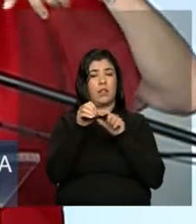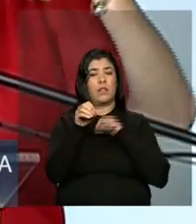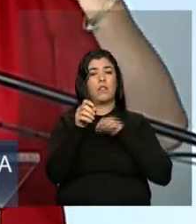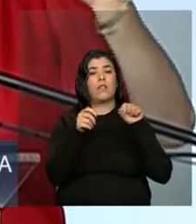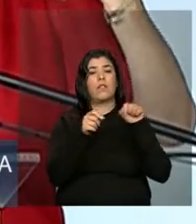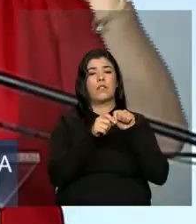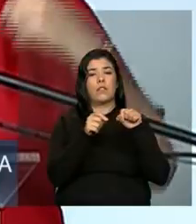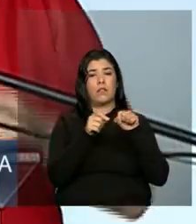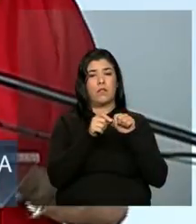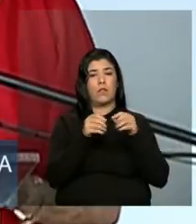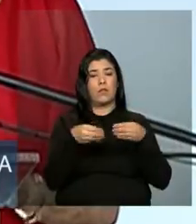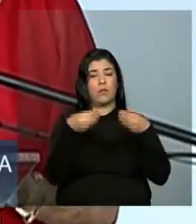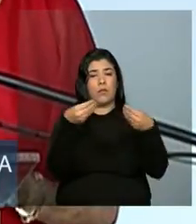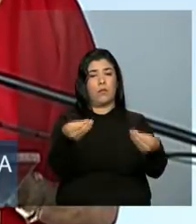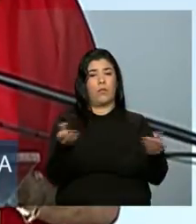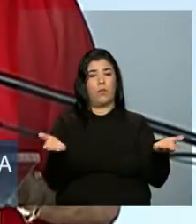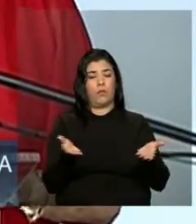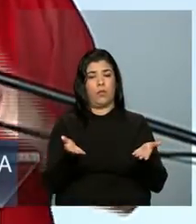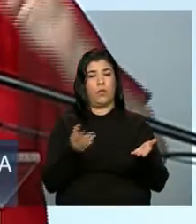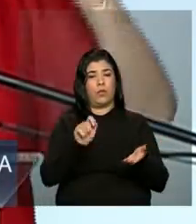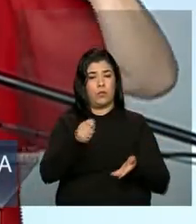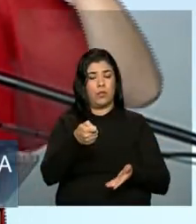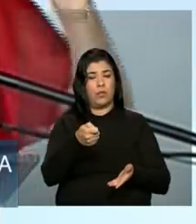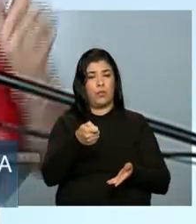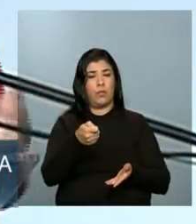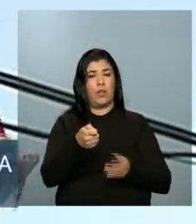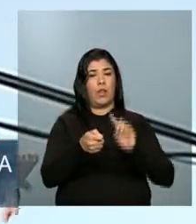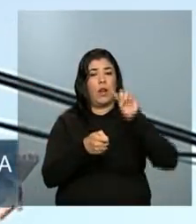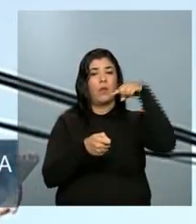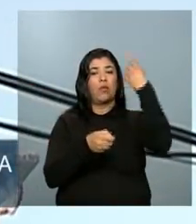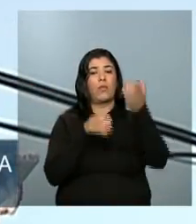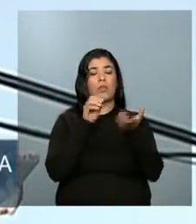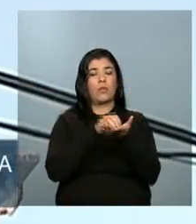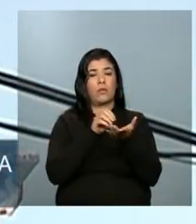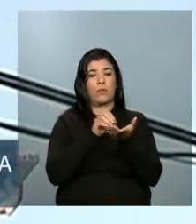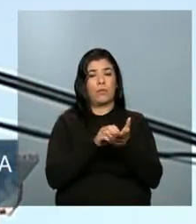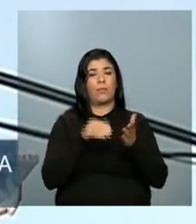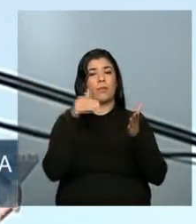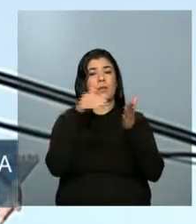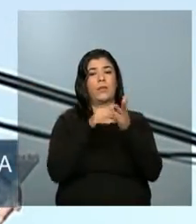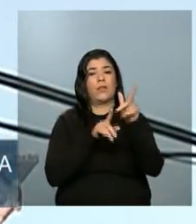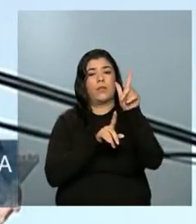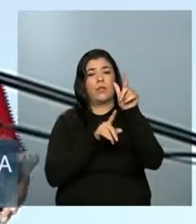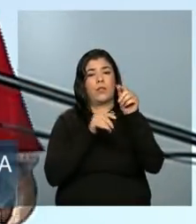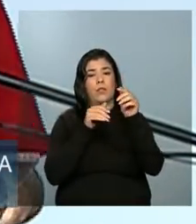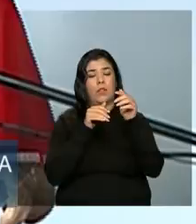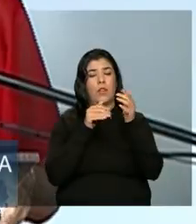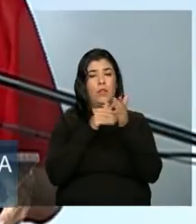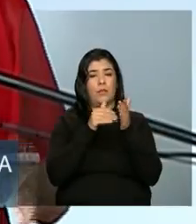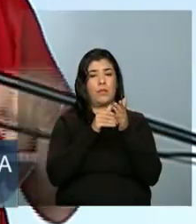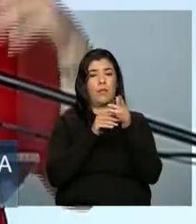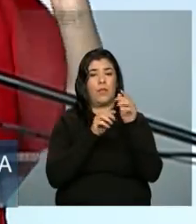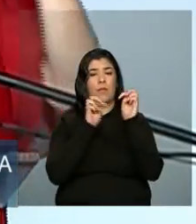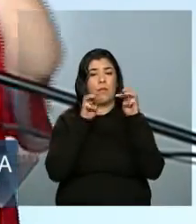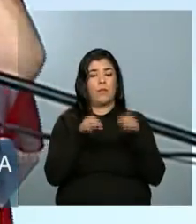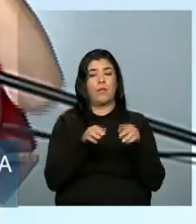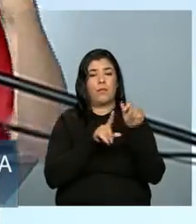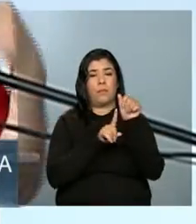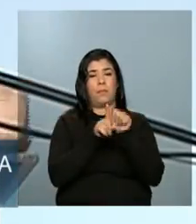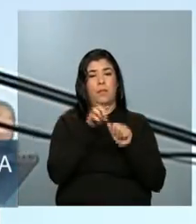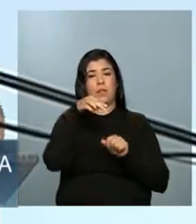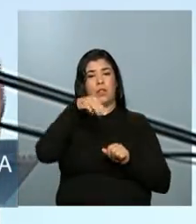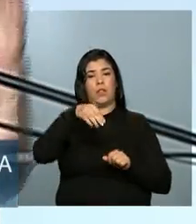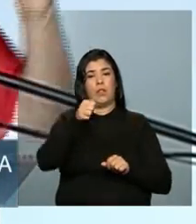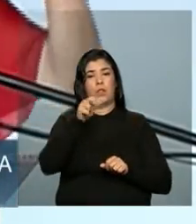feitas até o final desse mês. E uma coisa é muito importante, ninguém escolhe a